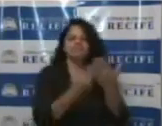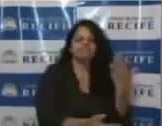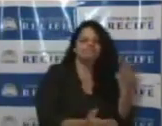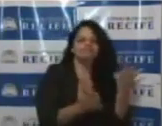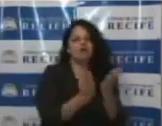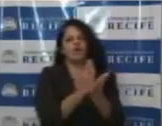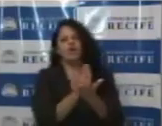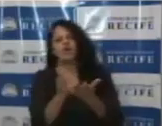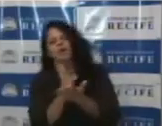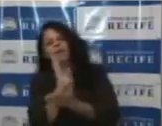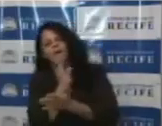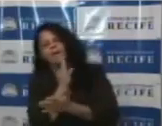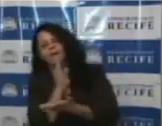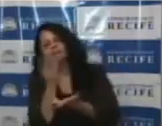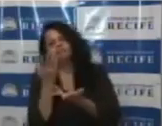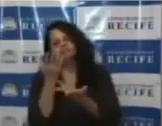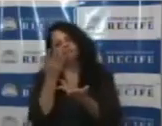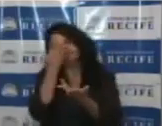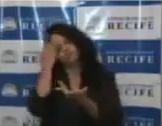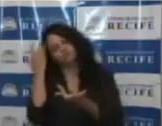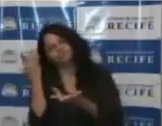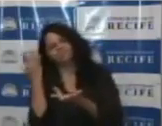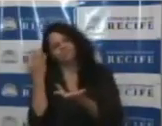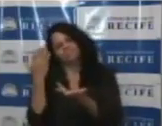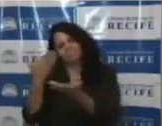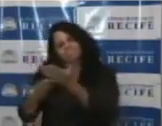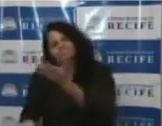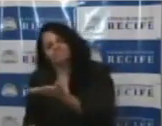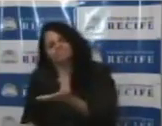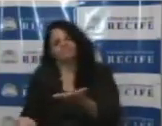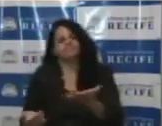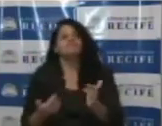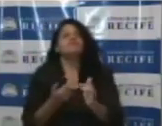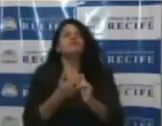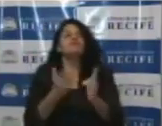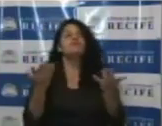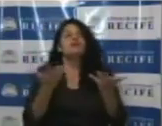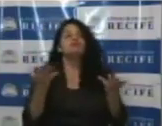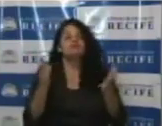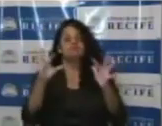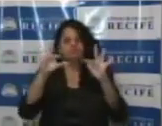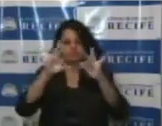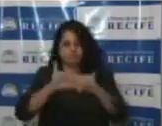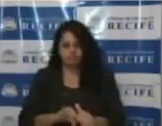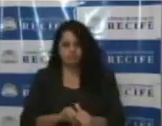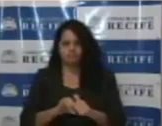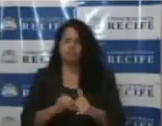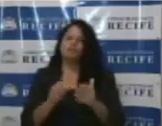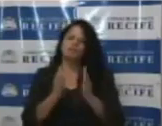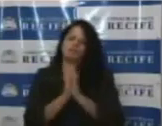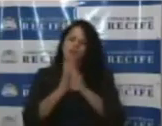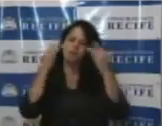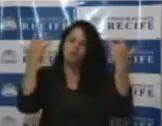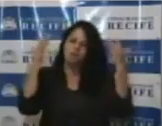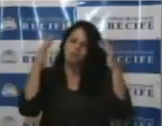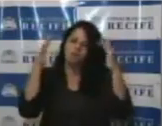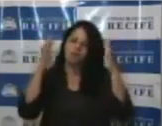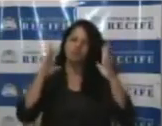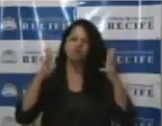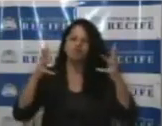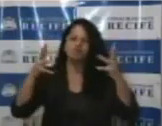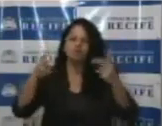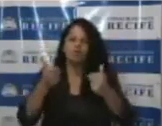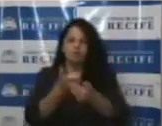mais aqui para contar as suas histórias. E aí eu queria, para encerrar a minha fala, pedir de novo uma salva de palmas para todos